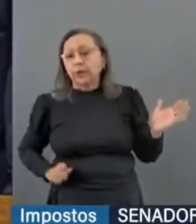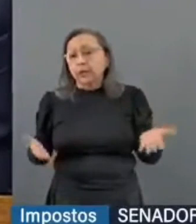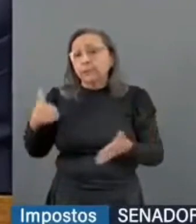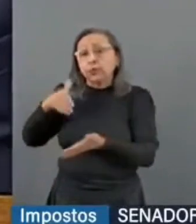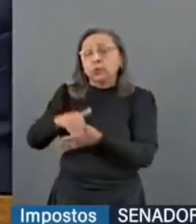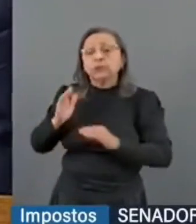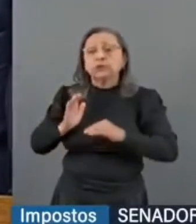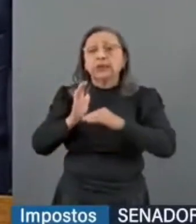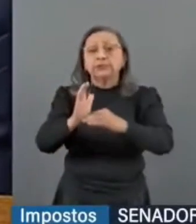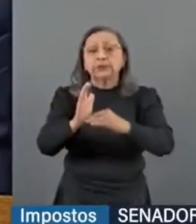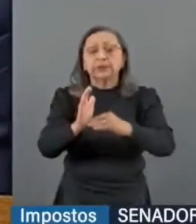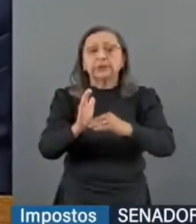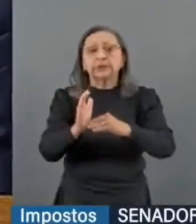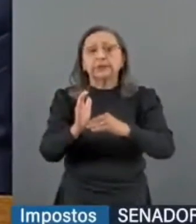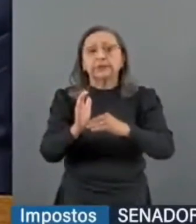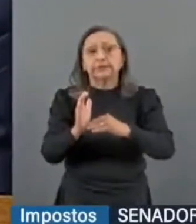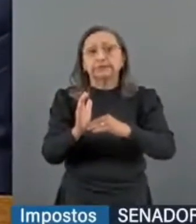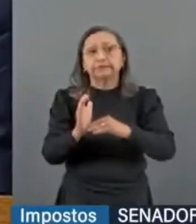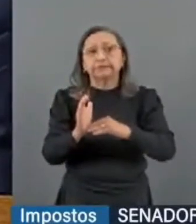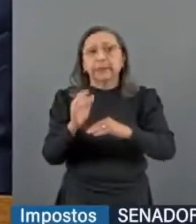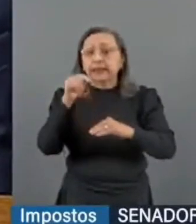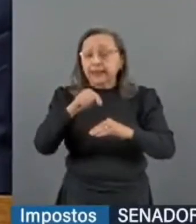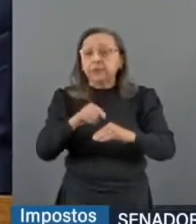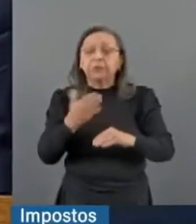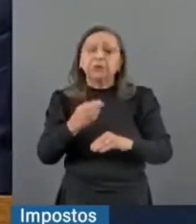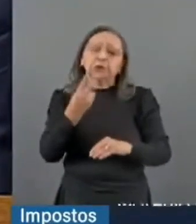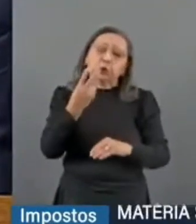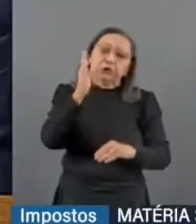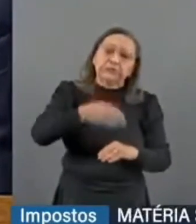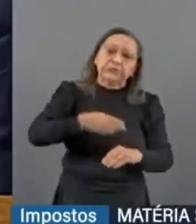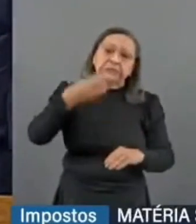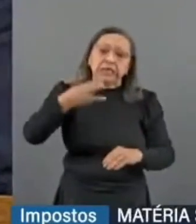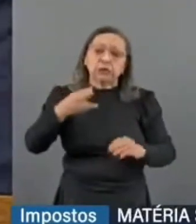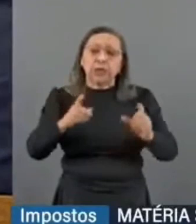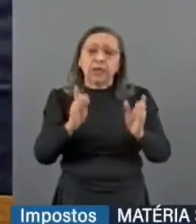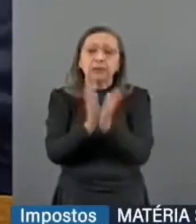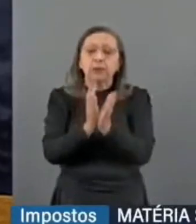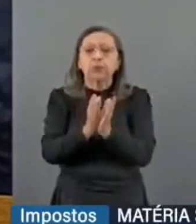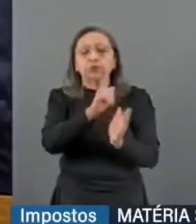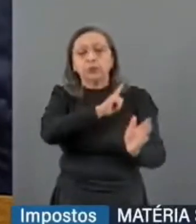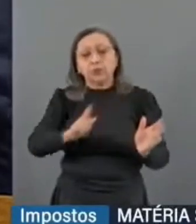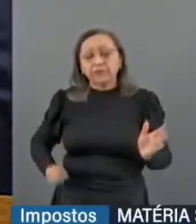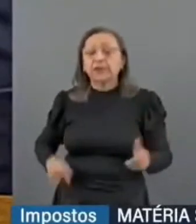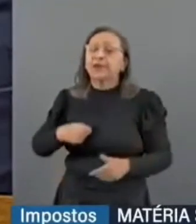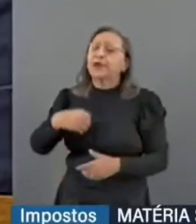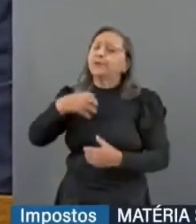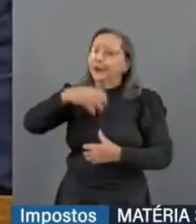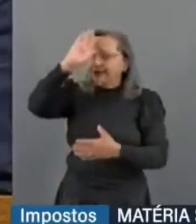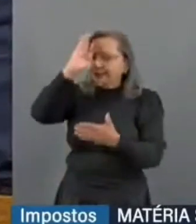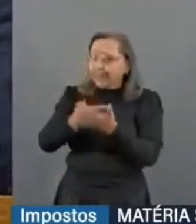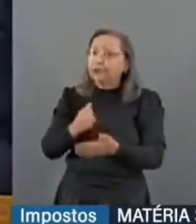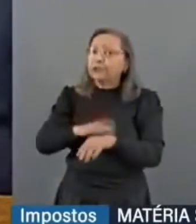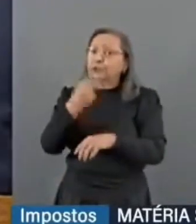Senado Federal, praticamente dois terços são governistas. Então, eu creio que a vaga do senhor está